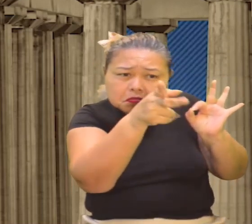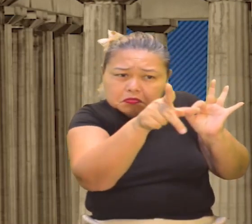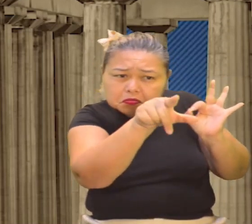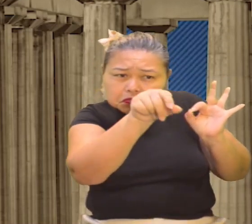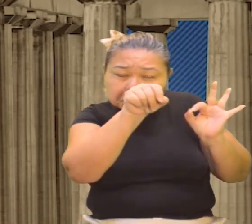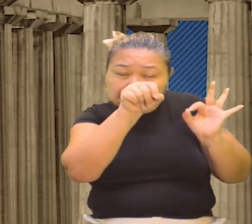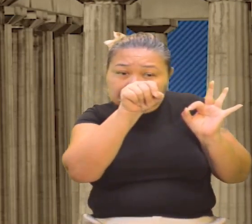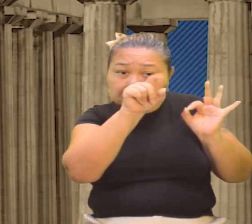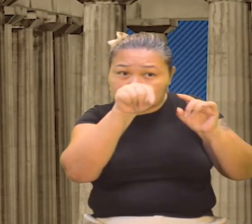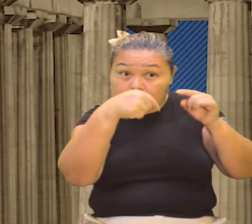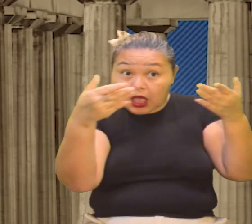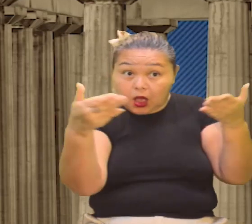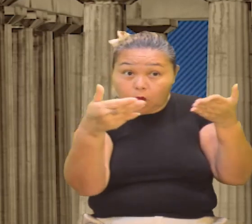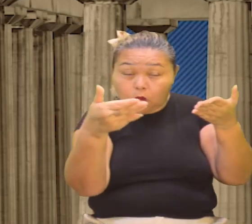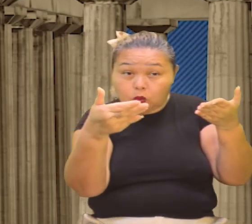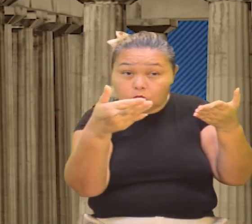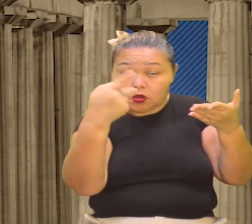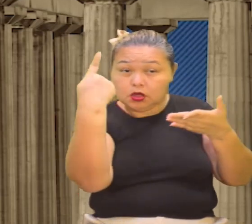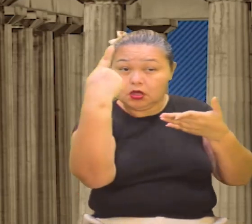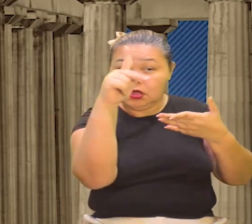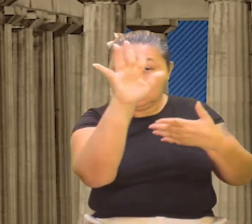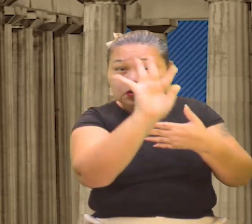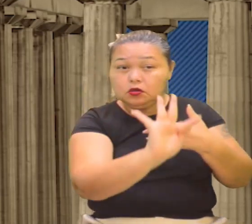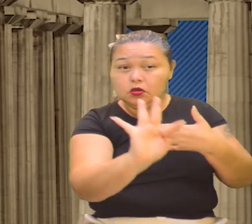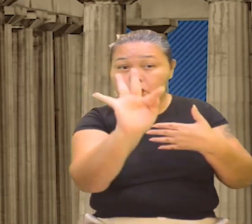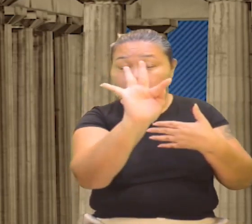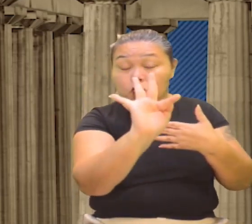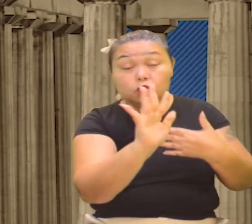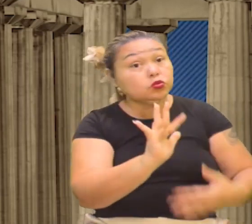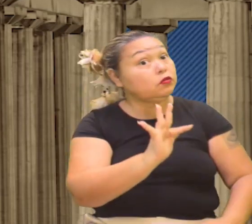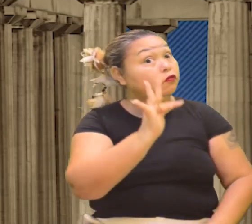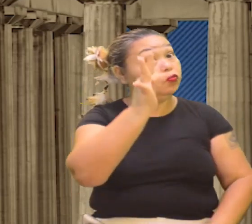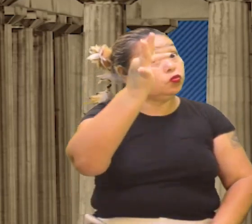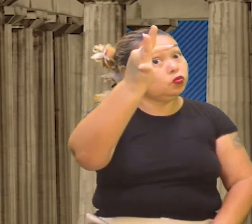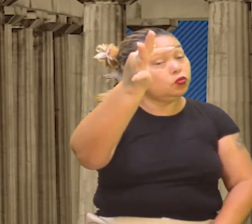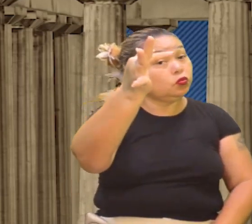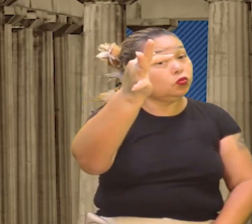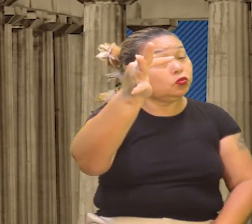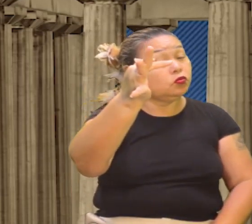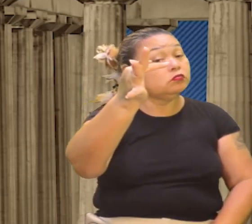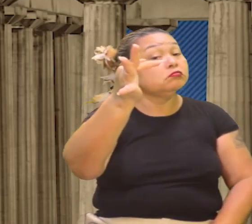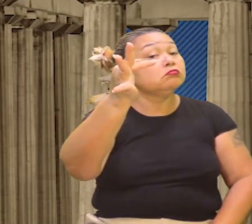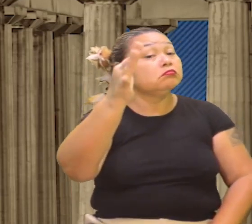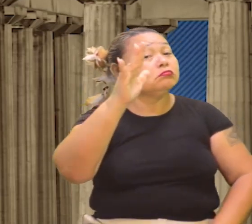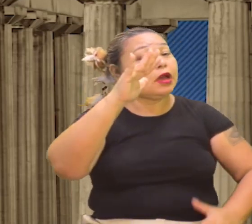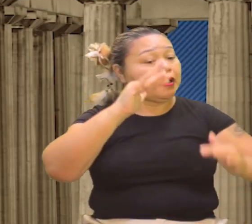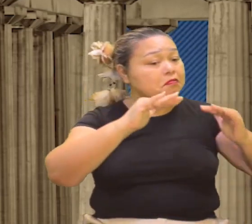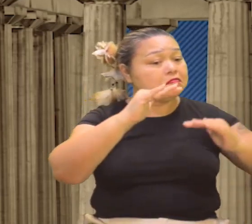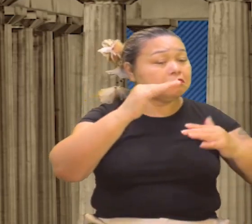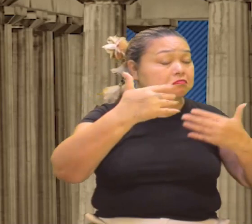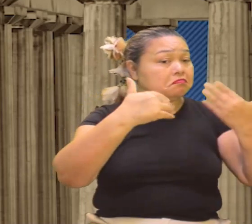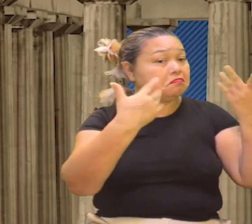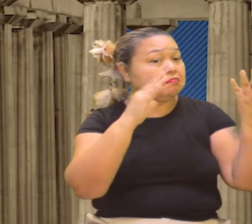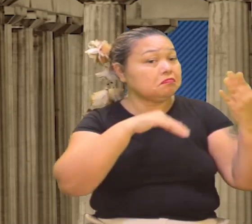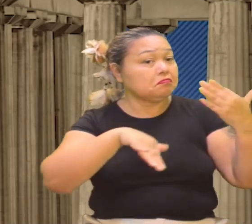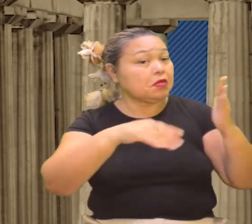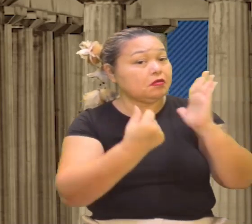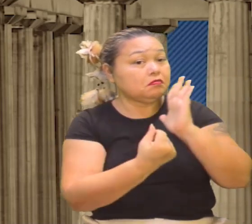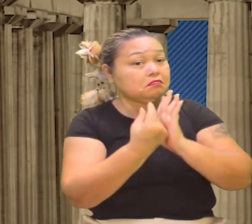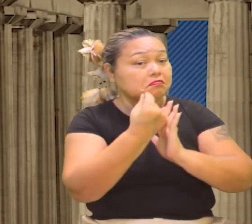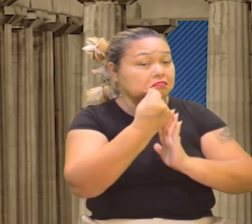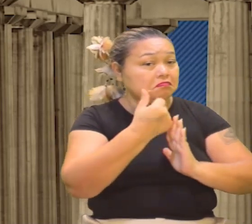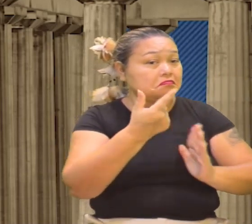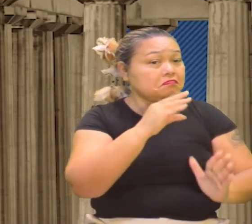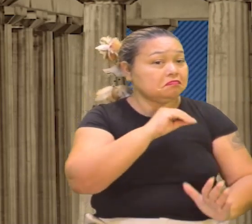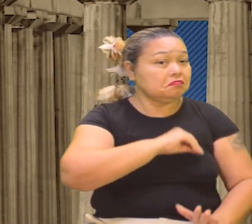decisão agora para a sua faculdade, o seu futuro, para ganhar estabilidade, nesse âmbito do capitalismo,